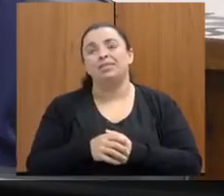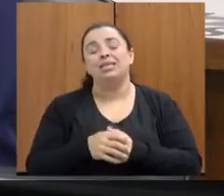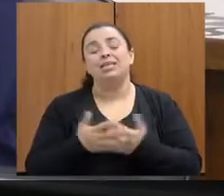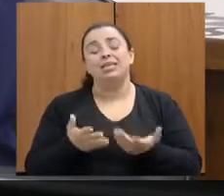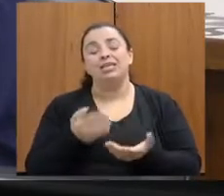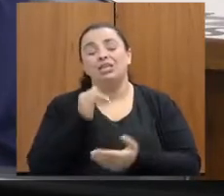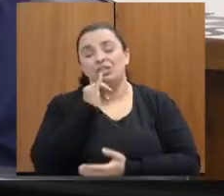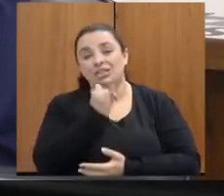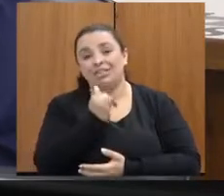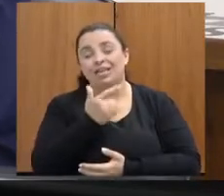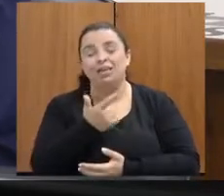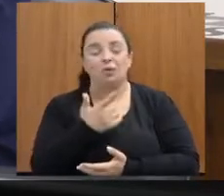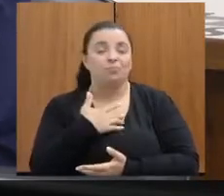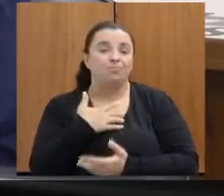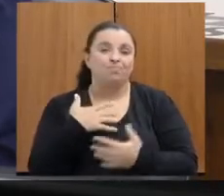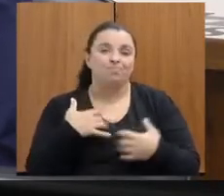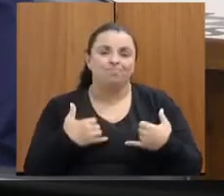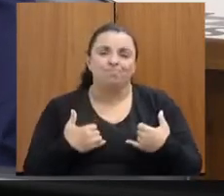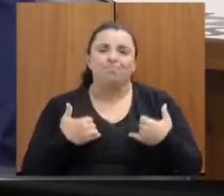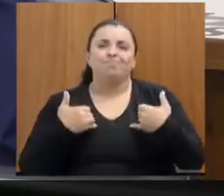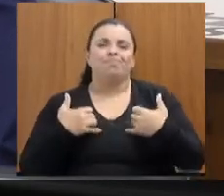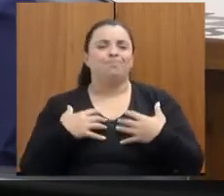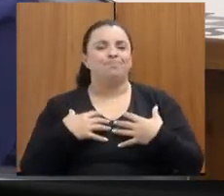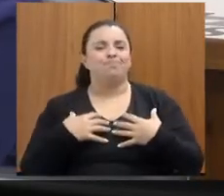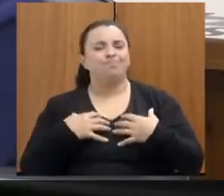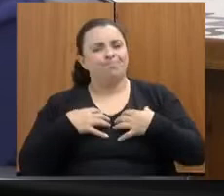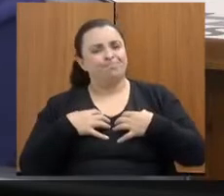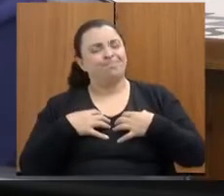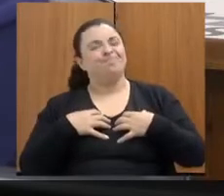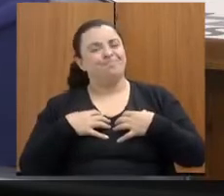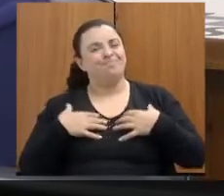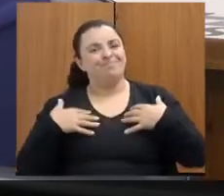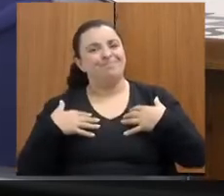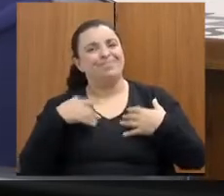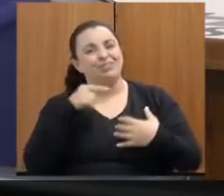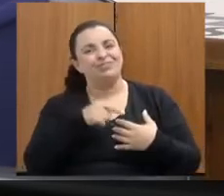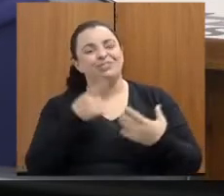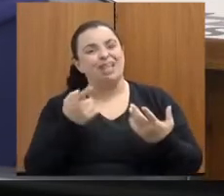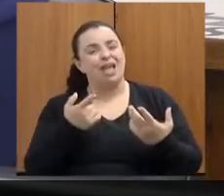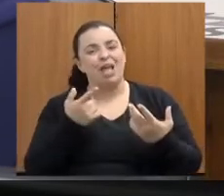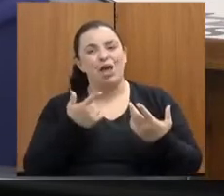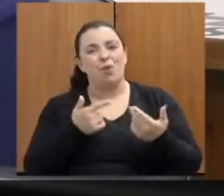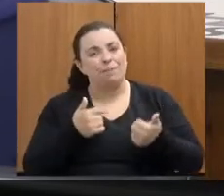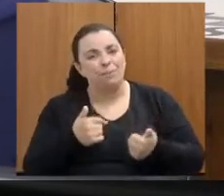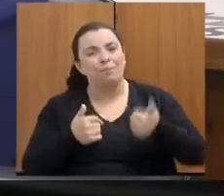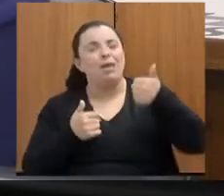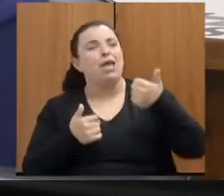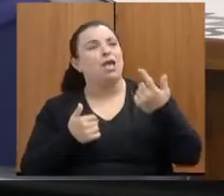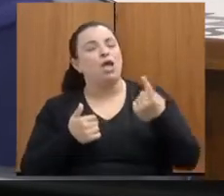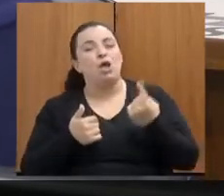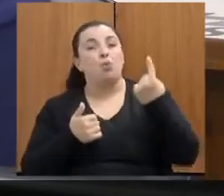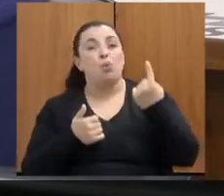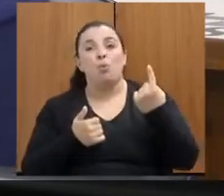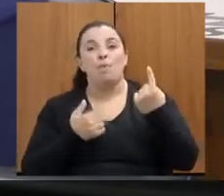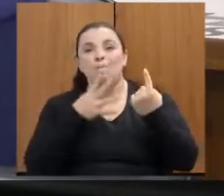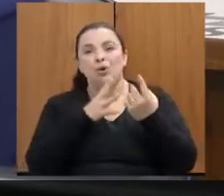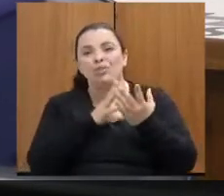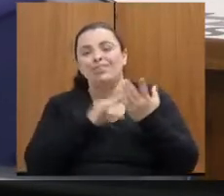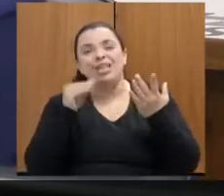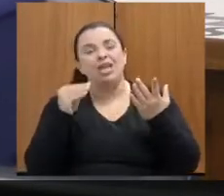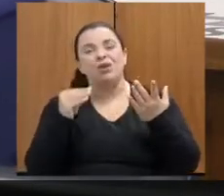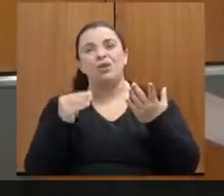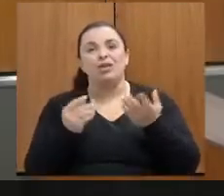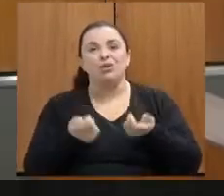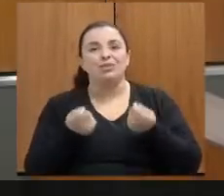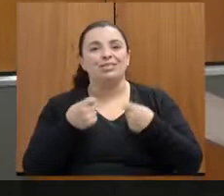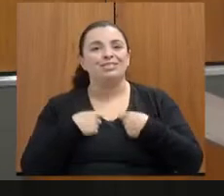dizer aqui com muito orgulho, também pioneira e inovador num modelo que nos permite um olhar para